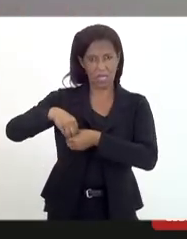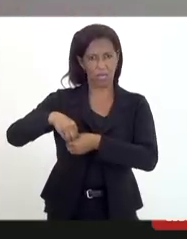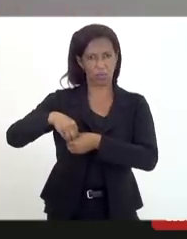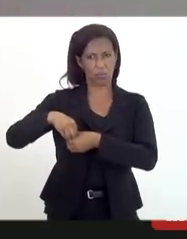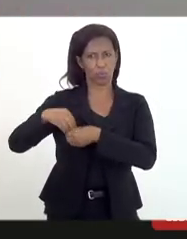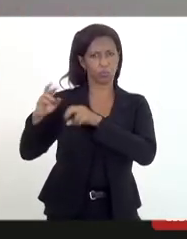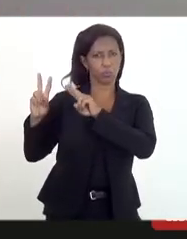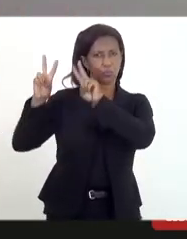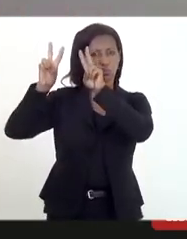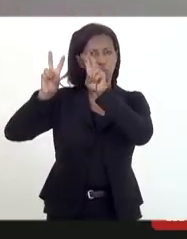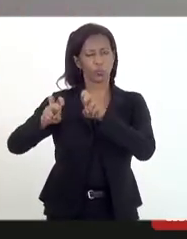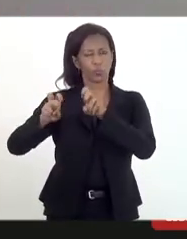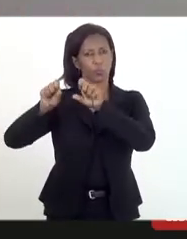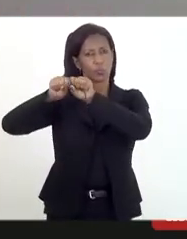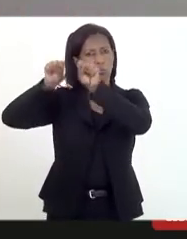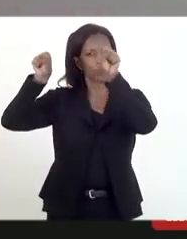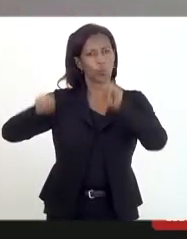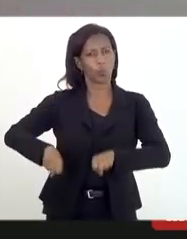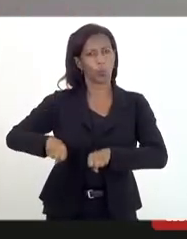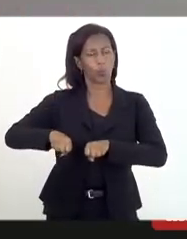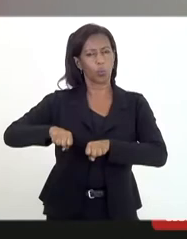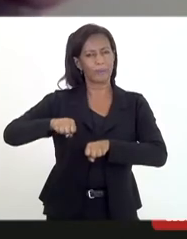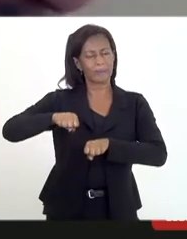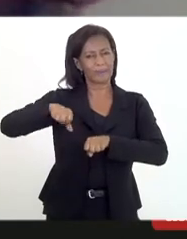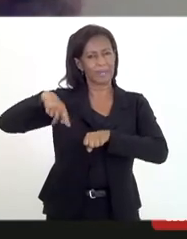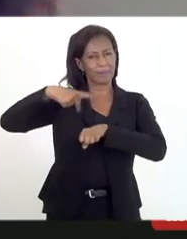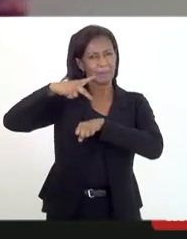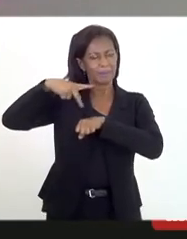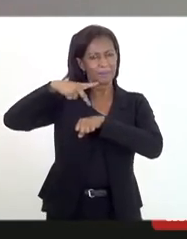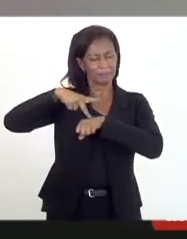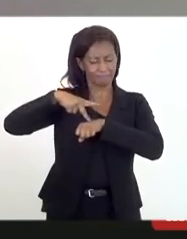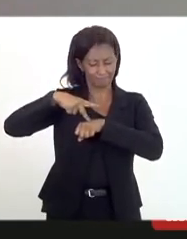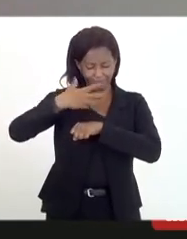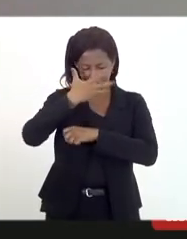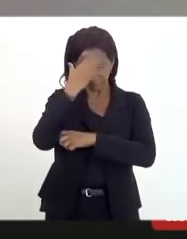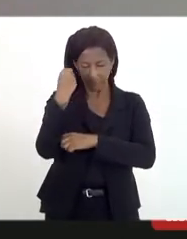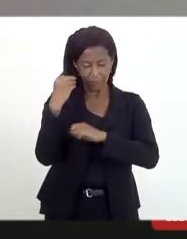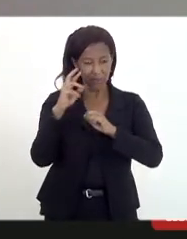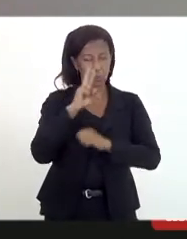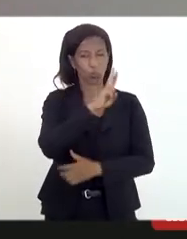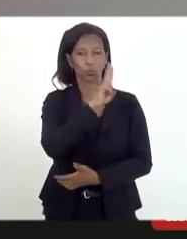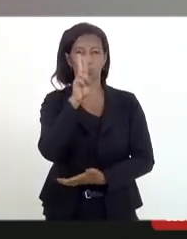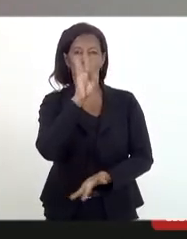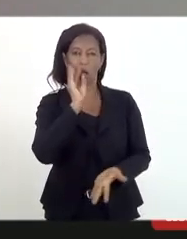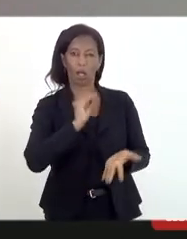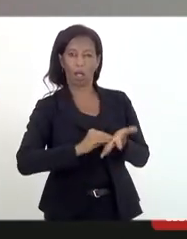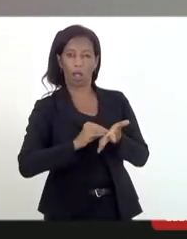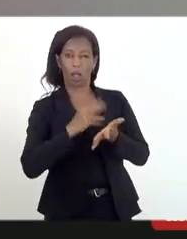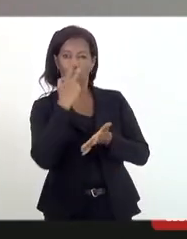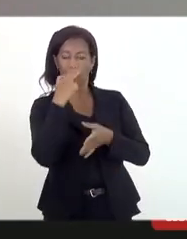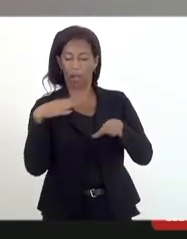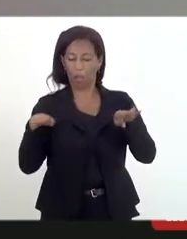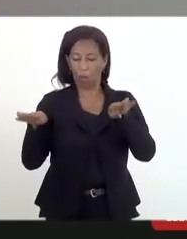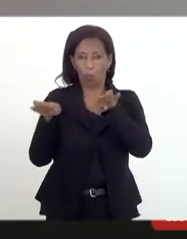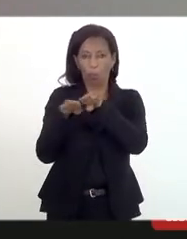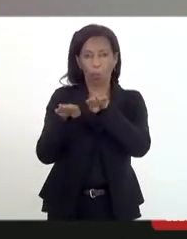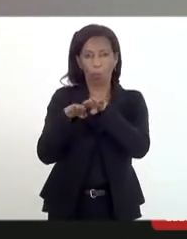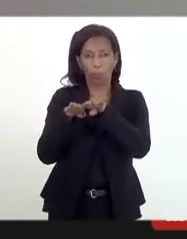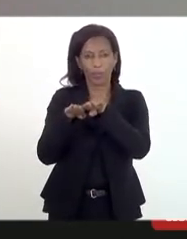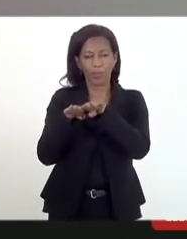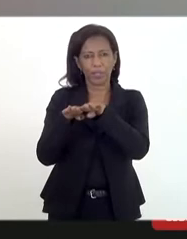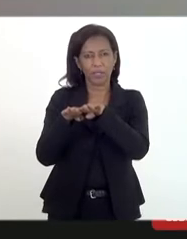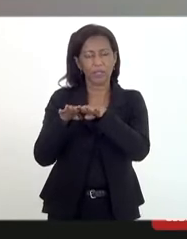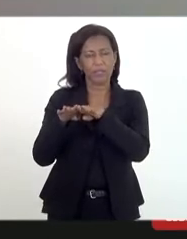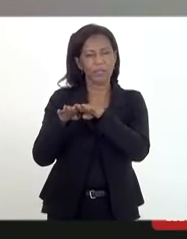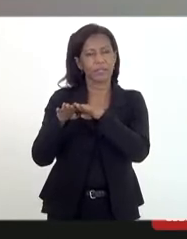do sistema nacional de, eu esqueci o nome aqui exatamente, de igualdade racial, uma política que